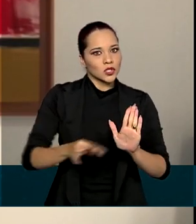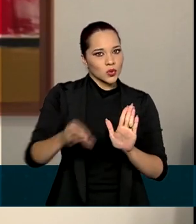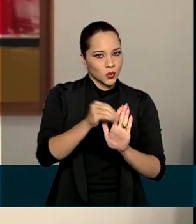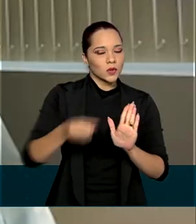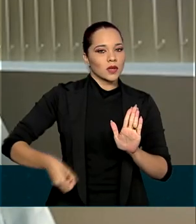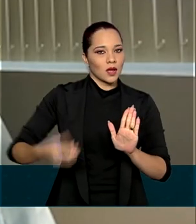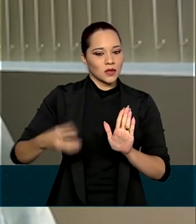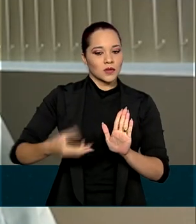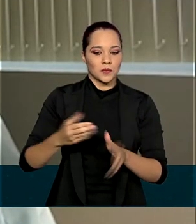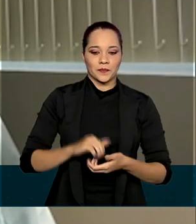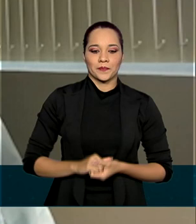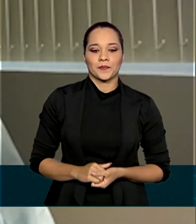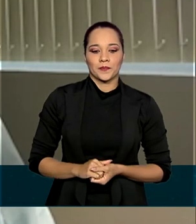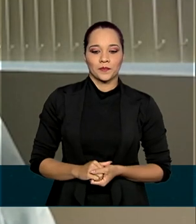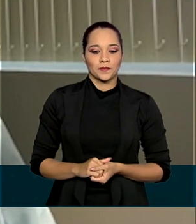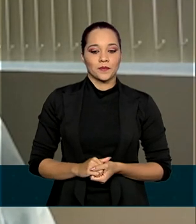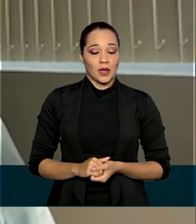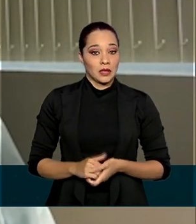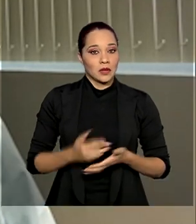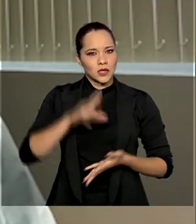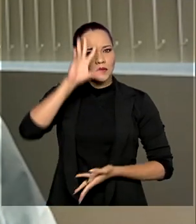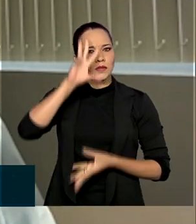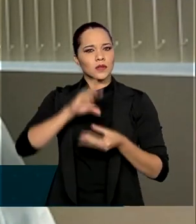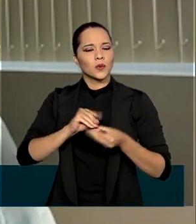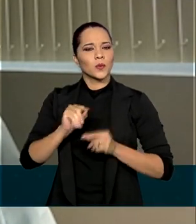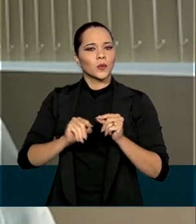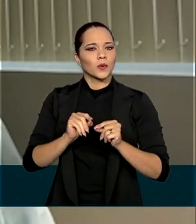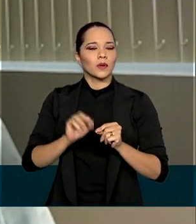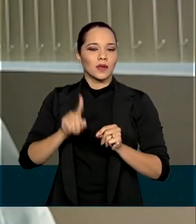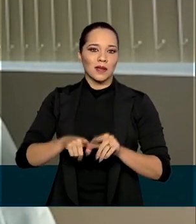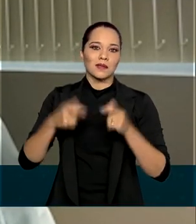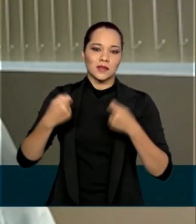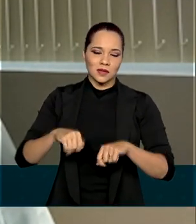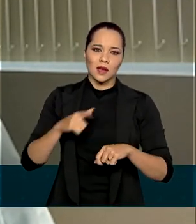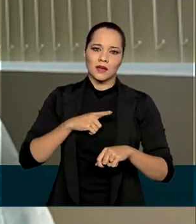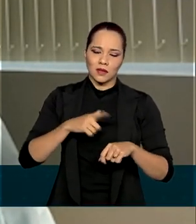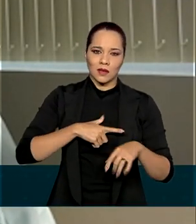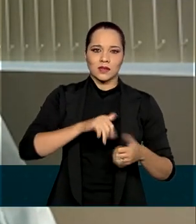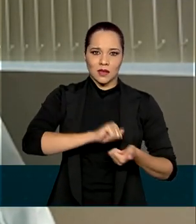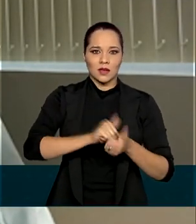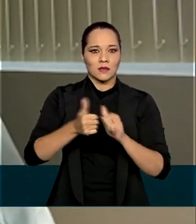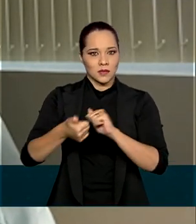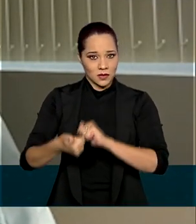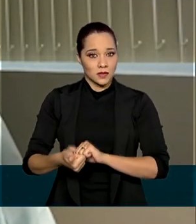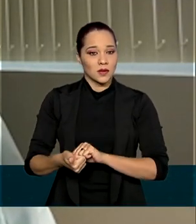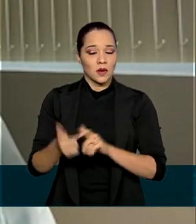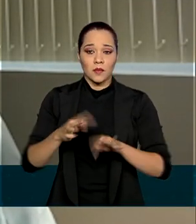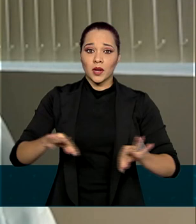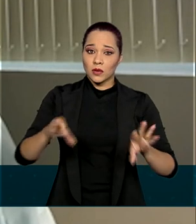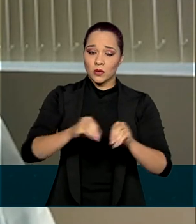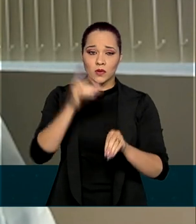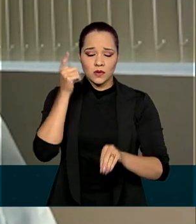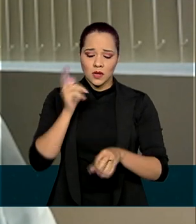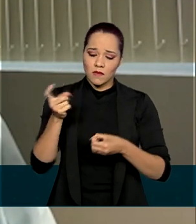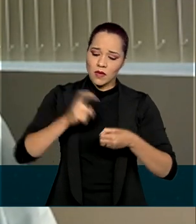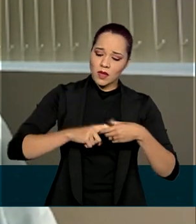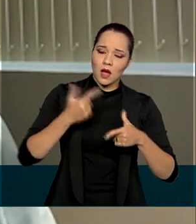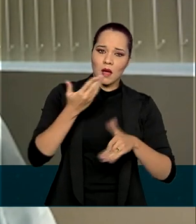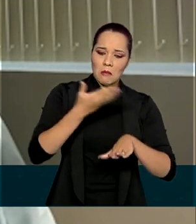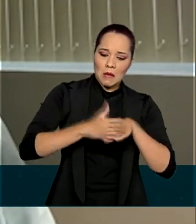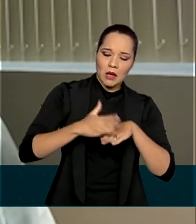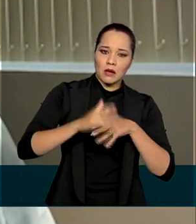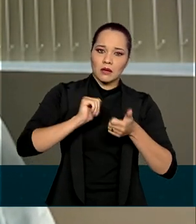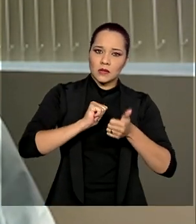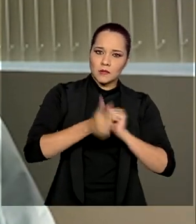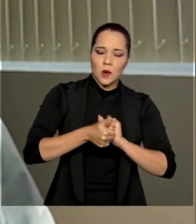gastos. Chegamos no entendimento que seria necessário ter essa flexibilização para que todos possam voltar a praticar suas